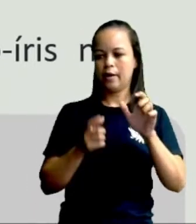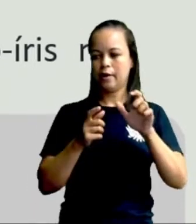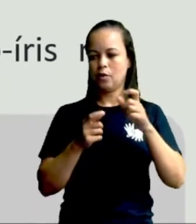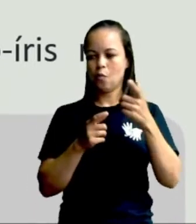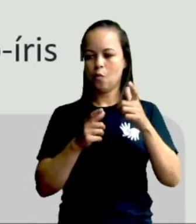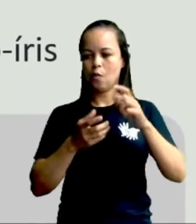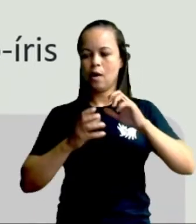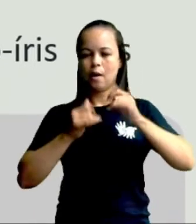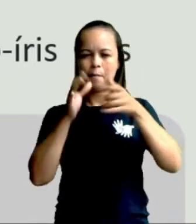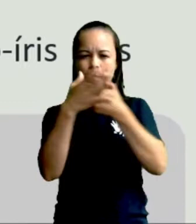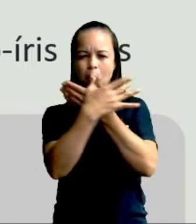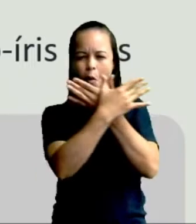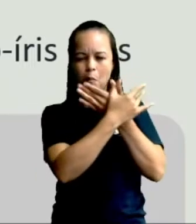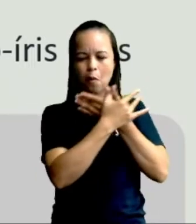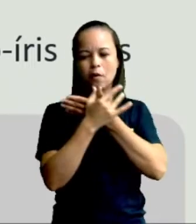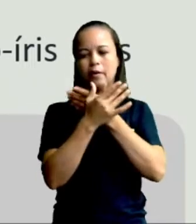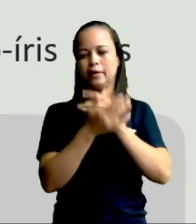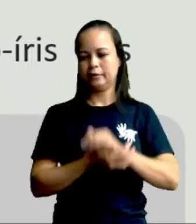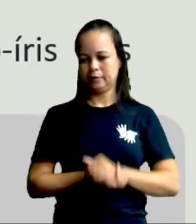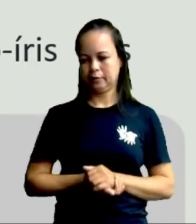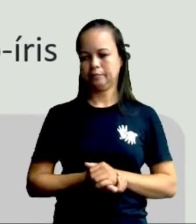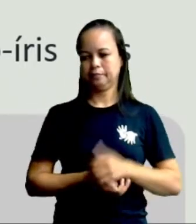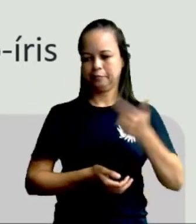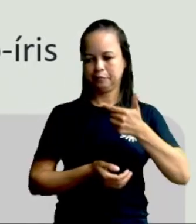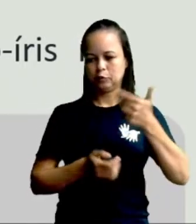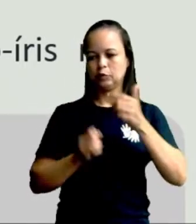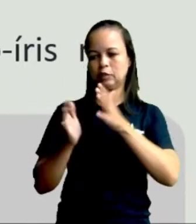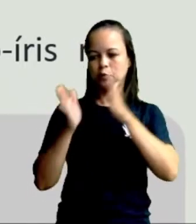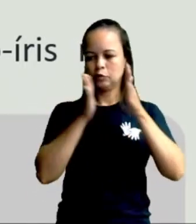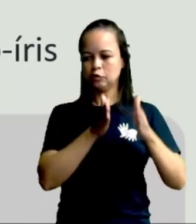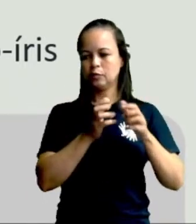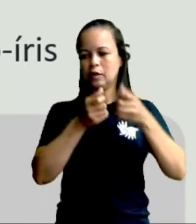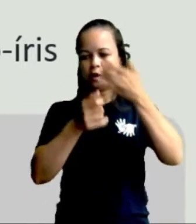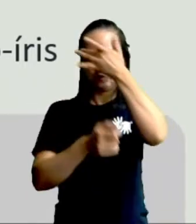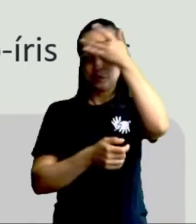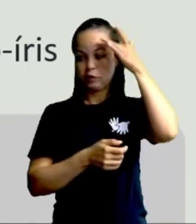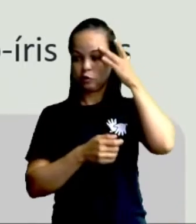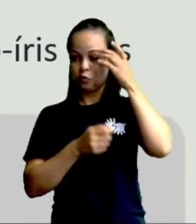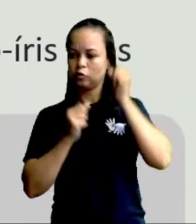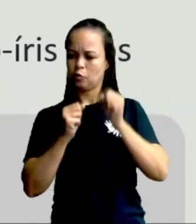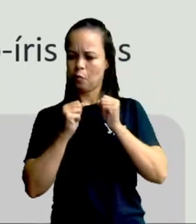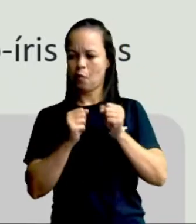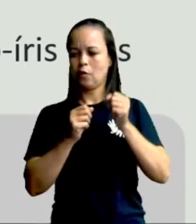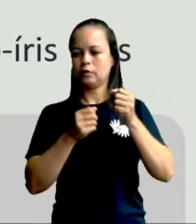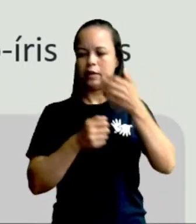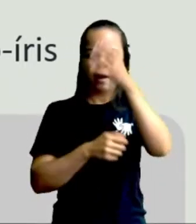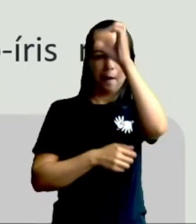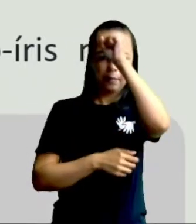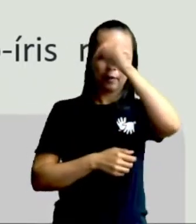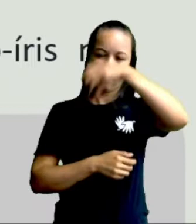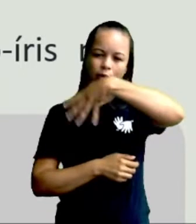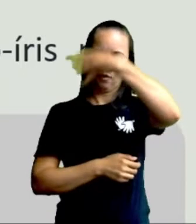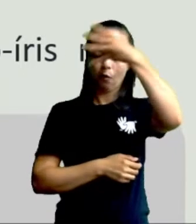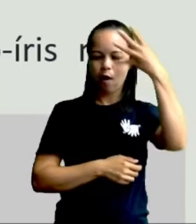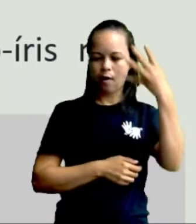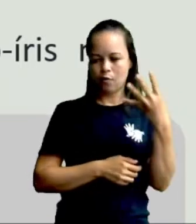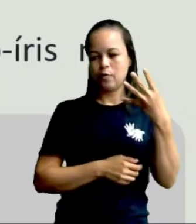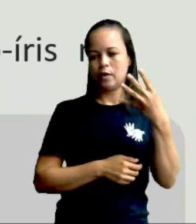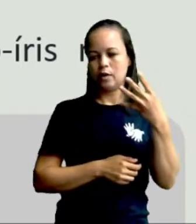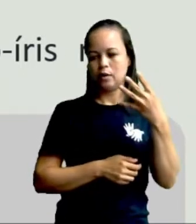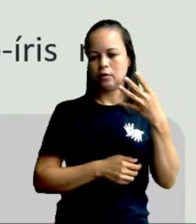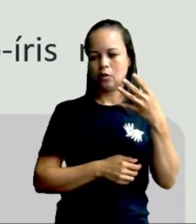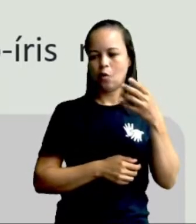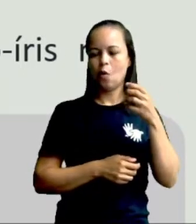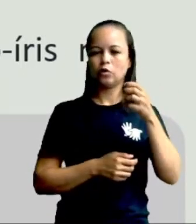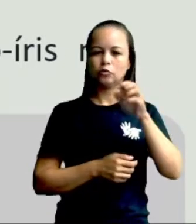people could put rainbows in zoos, they'd do it. Gente, se a gente observa, não